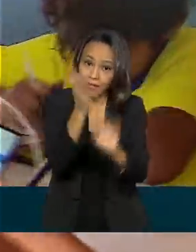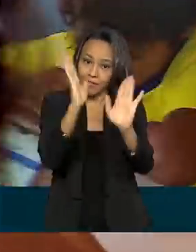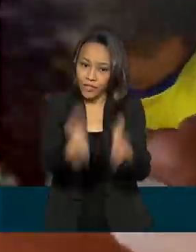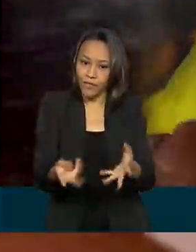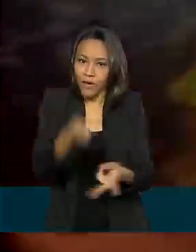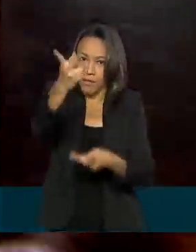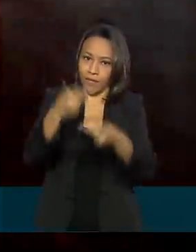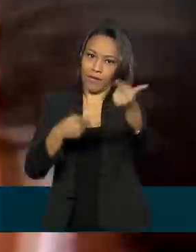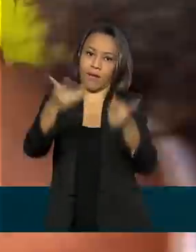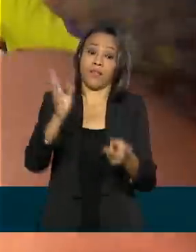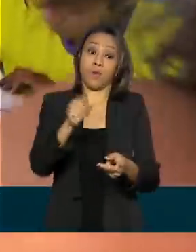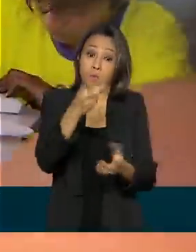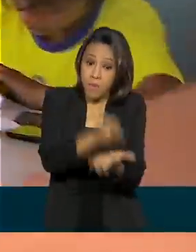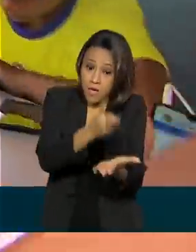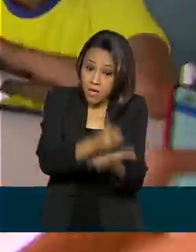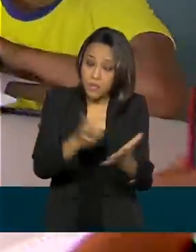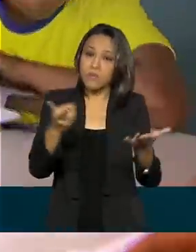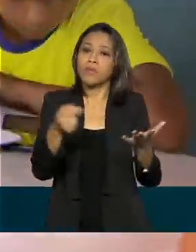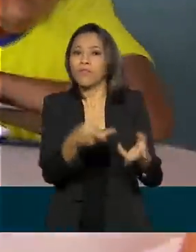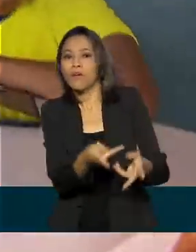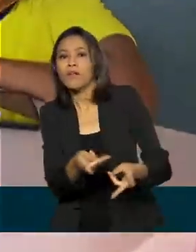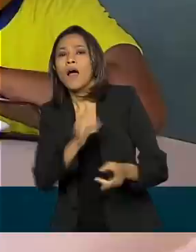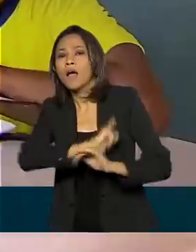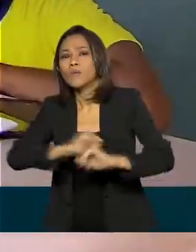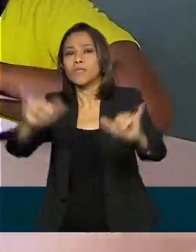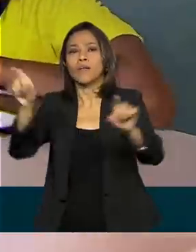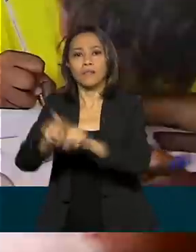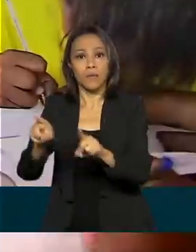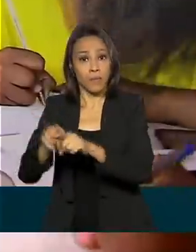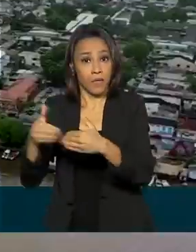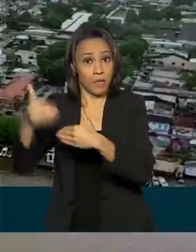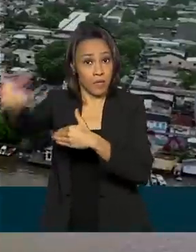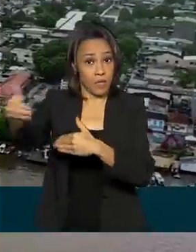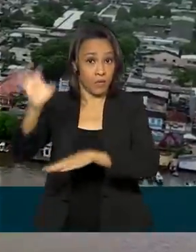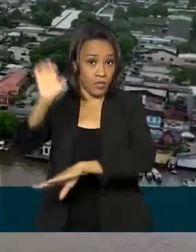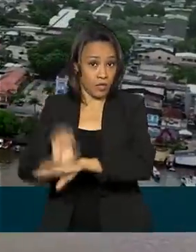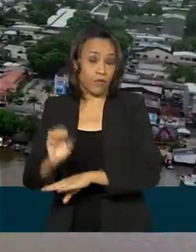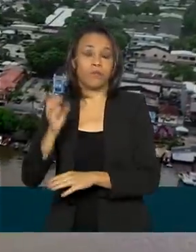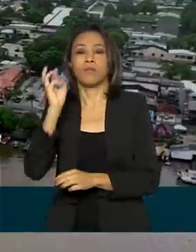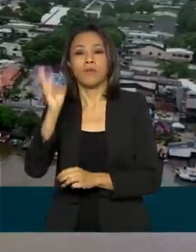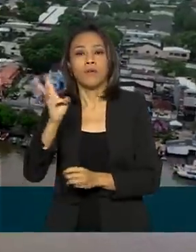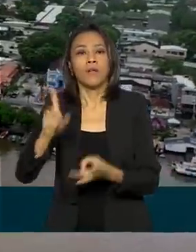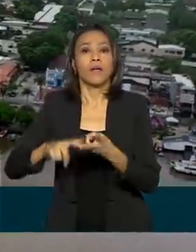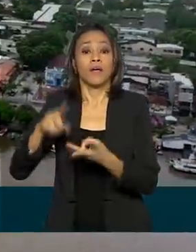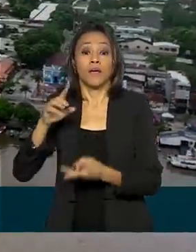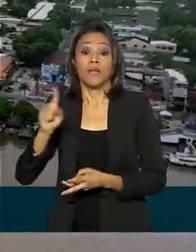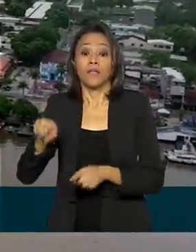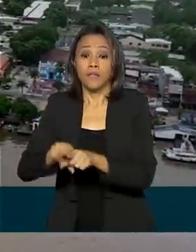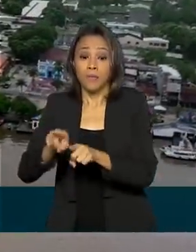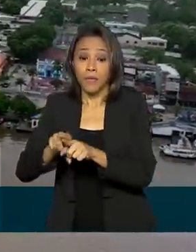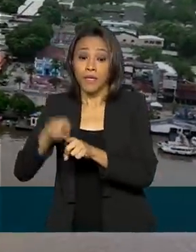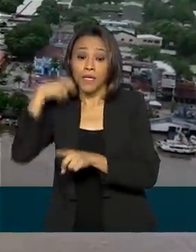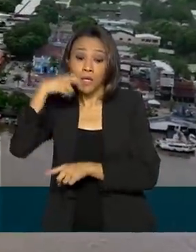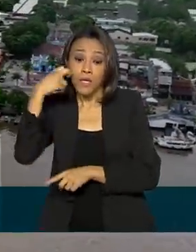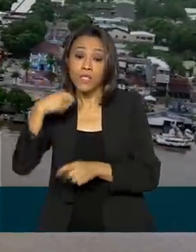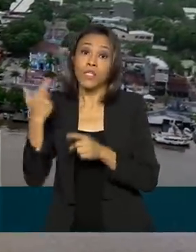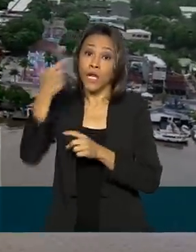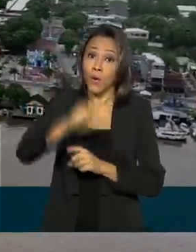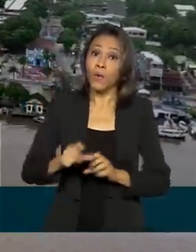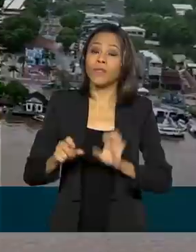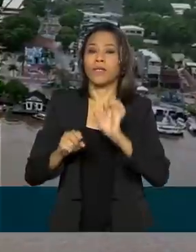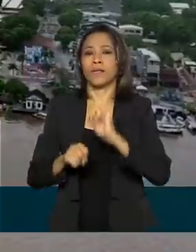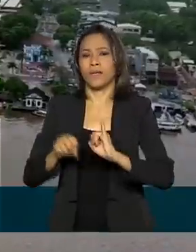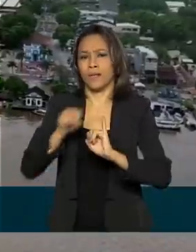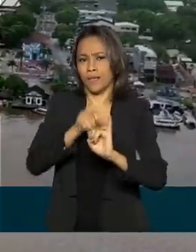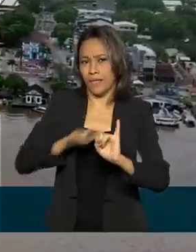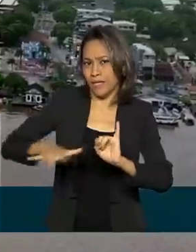mesmo sistema já foi anunciado para os estados do Maranhão e Rio Grande do Norte e também para a Ilha do Marajó. As conexões são